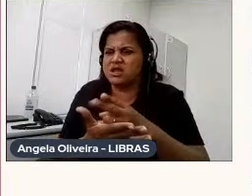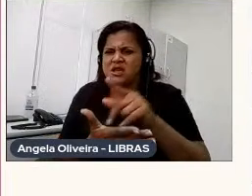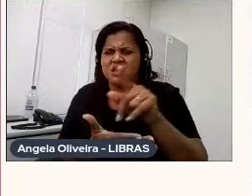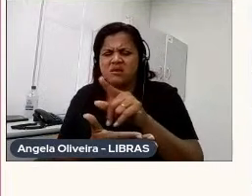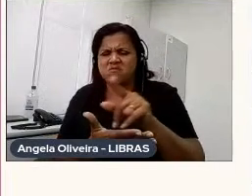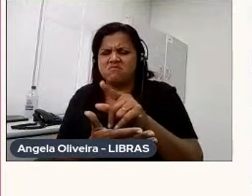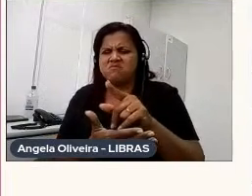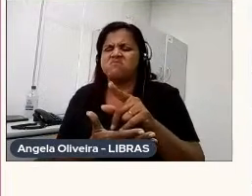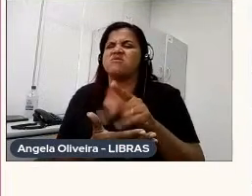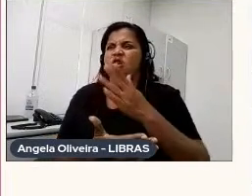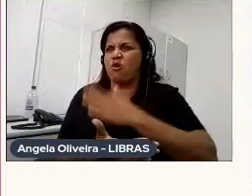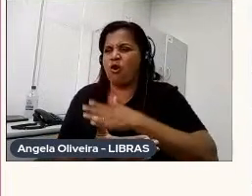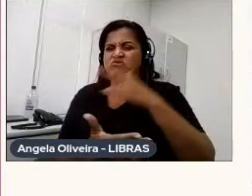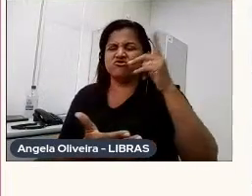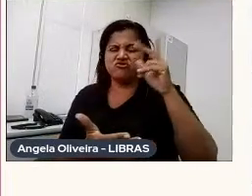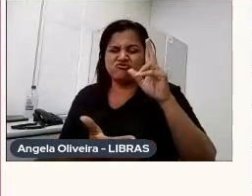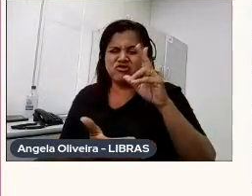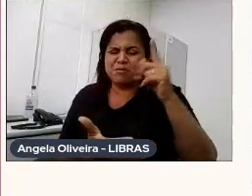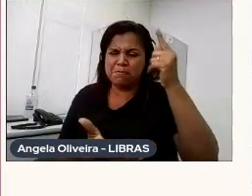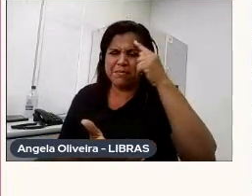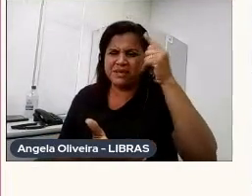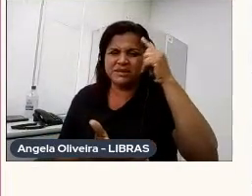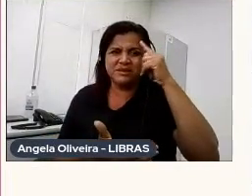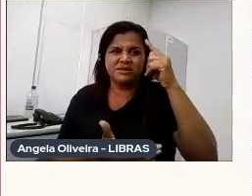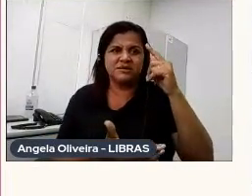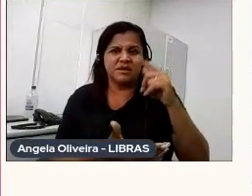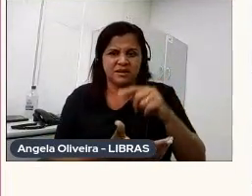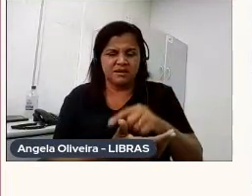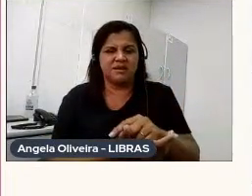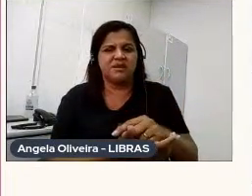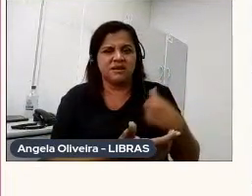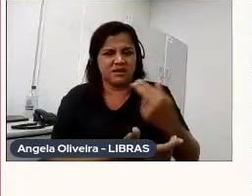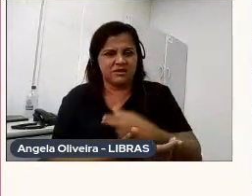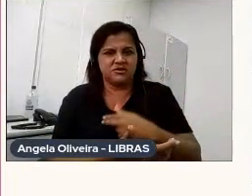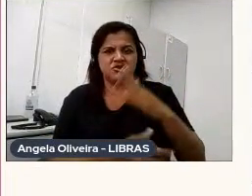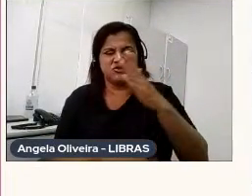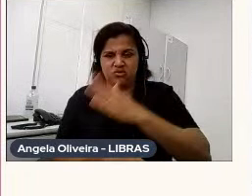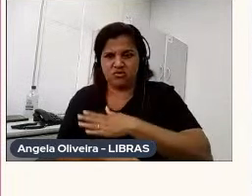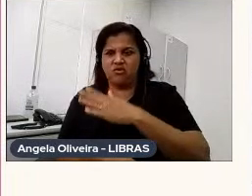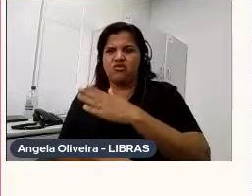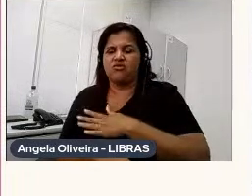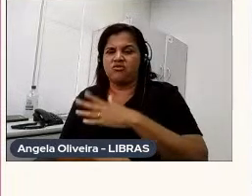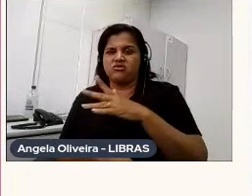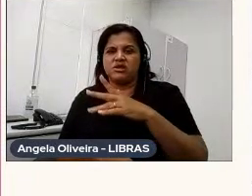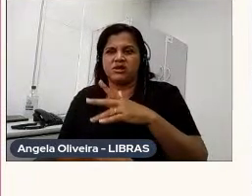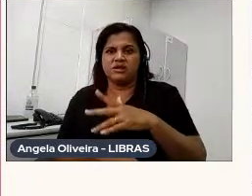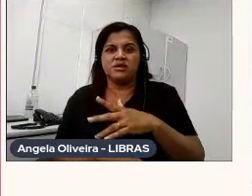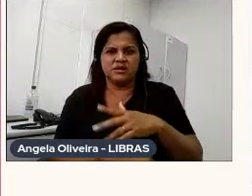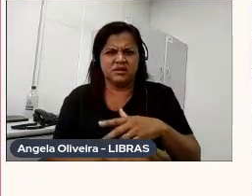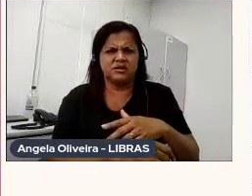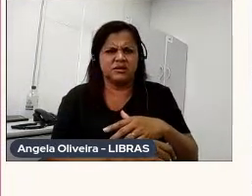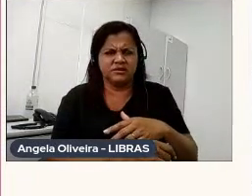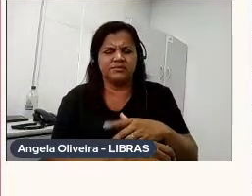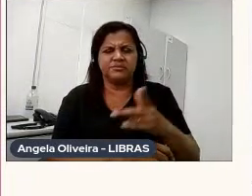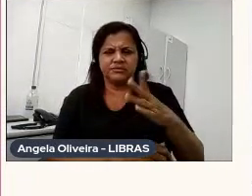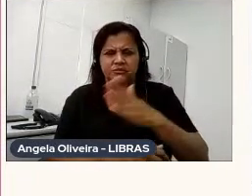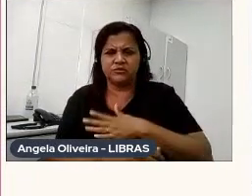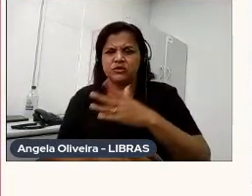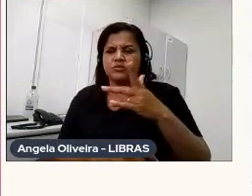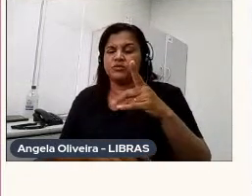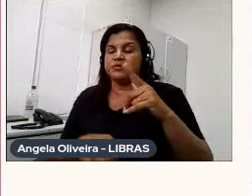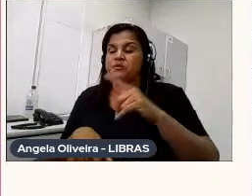eu gosto sempre de pensar que a gente tem que meter as caras e fazer o que a gente consegue e do tamanho que a gente pode, né,